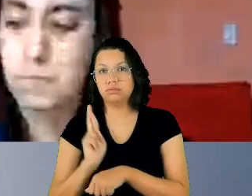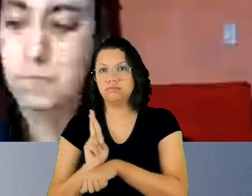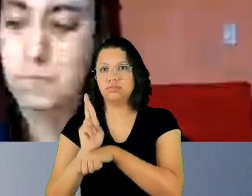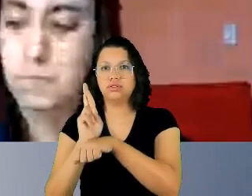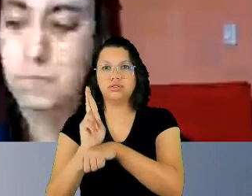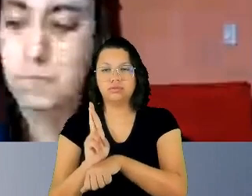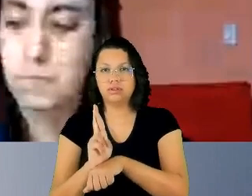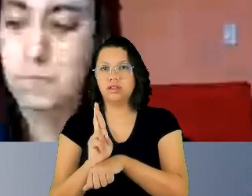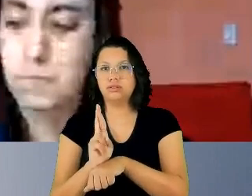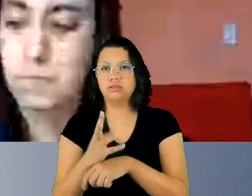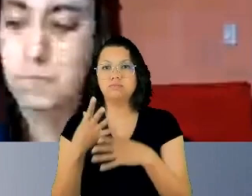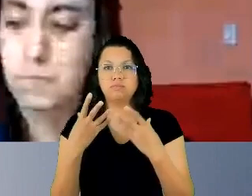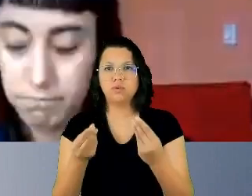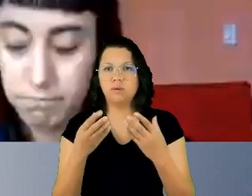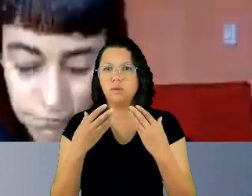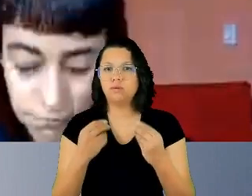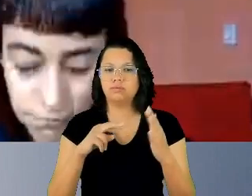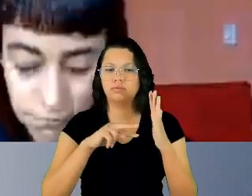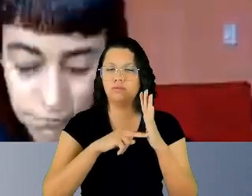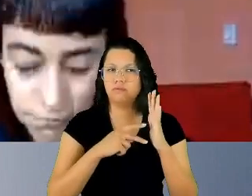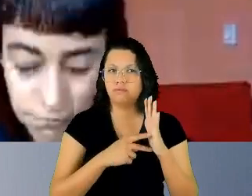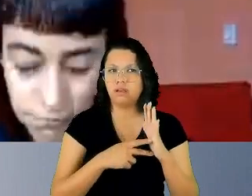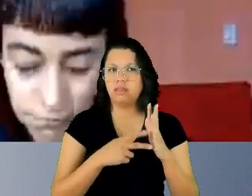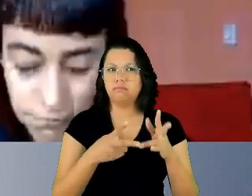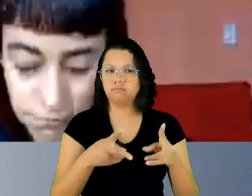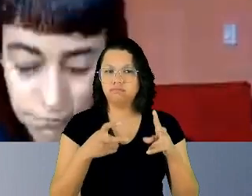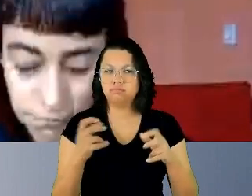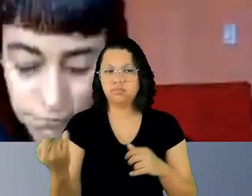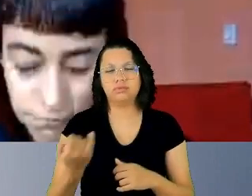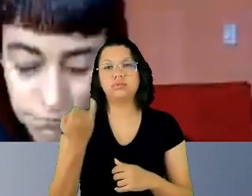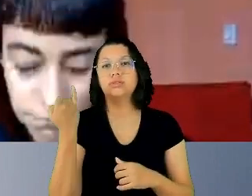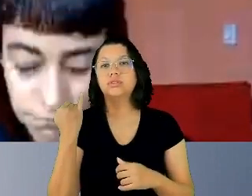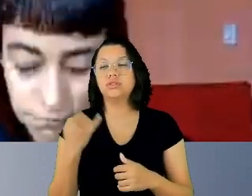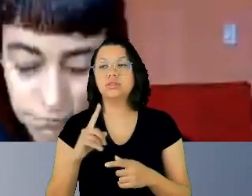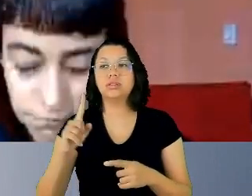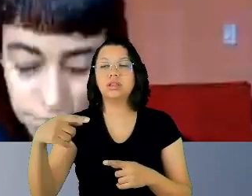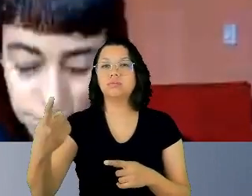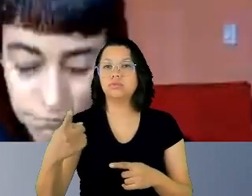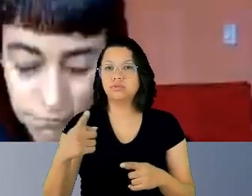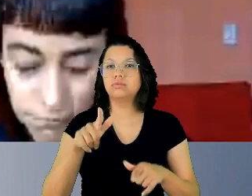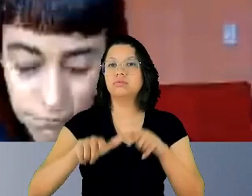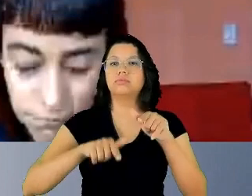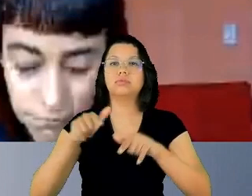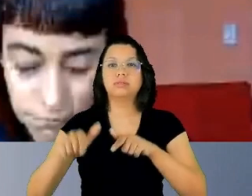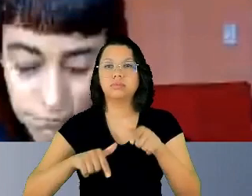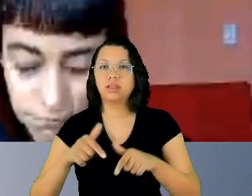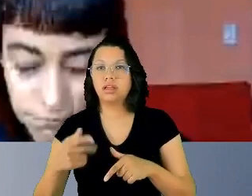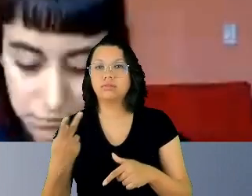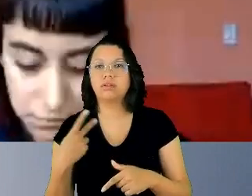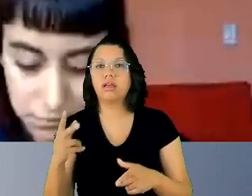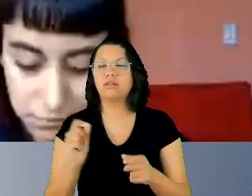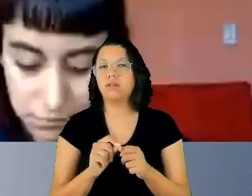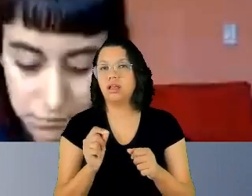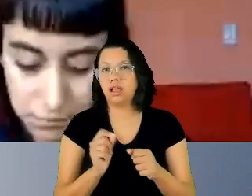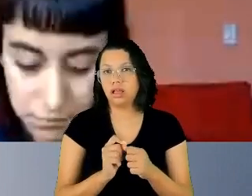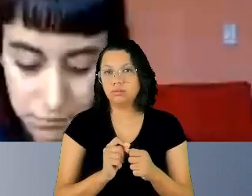bastante significativa e depois com as ações. Nós realizamos